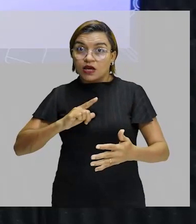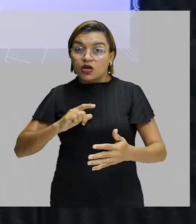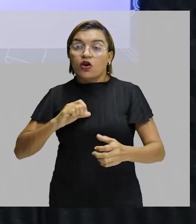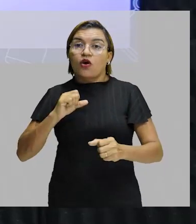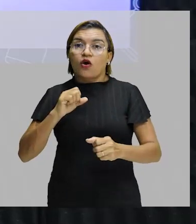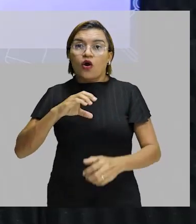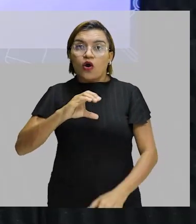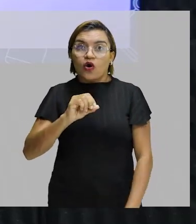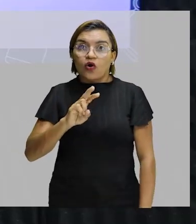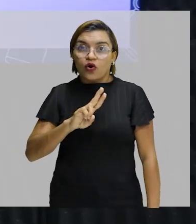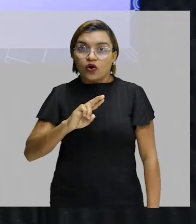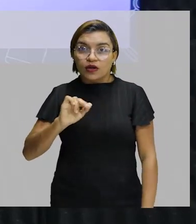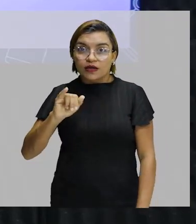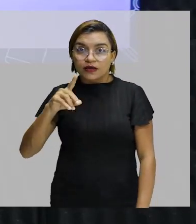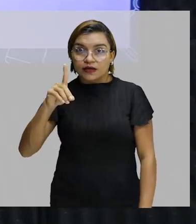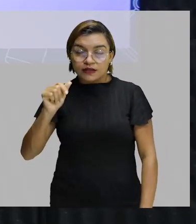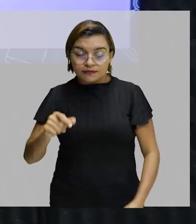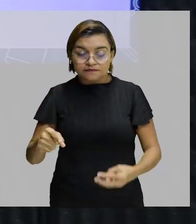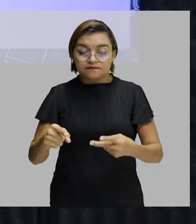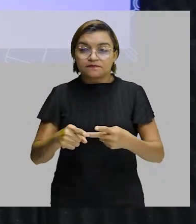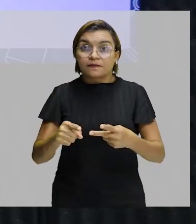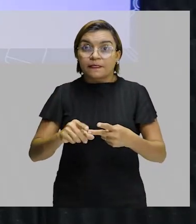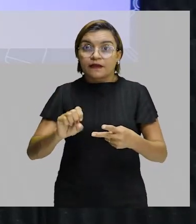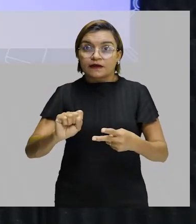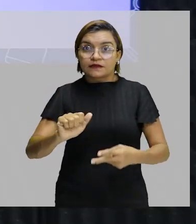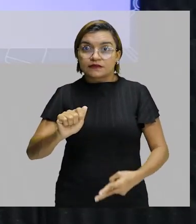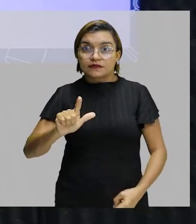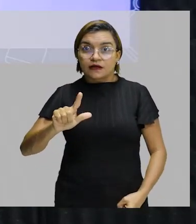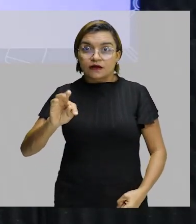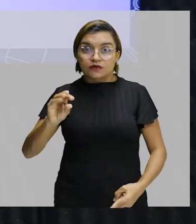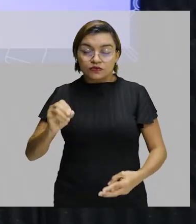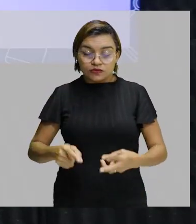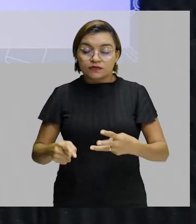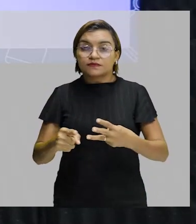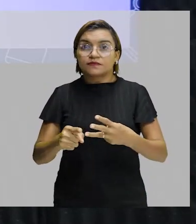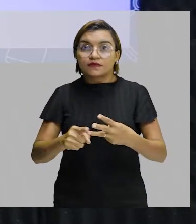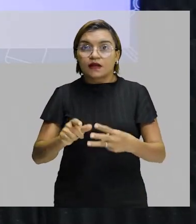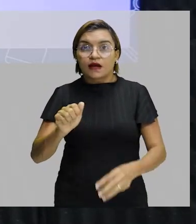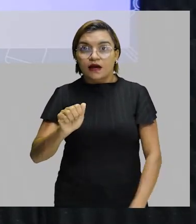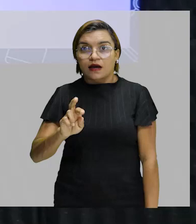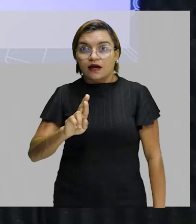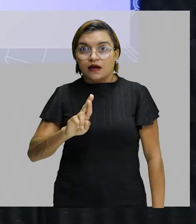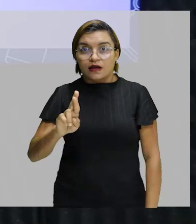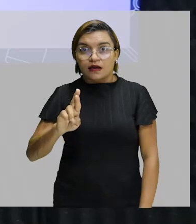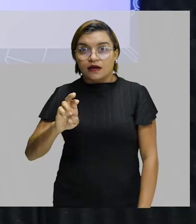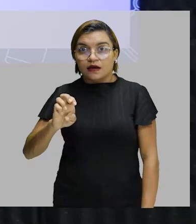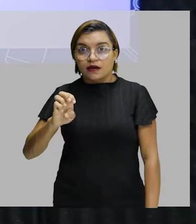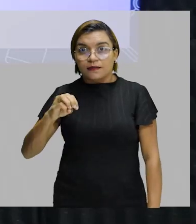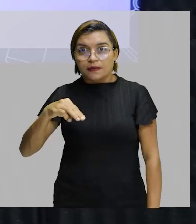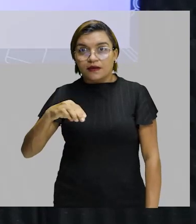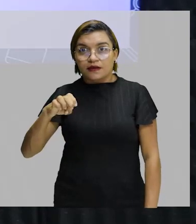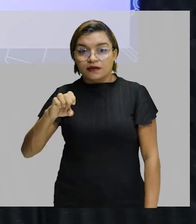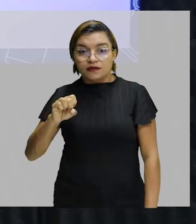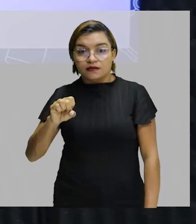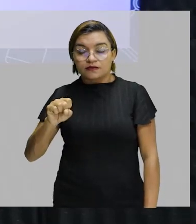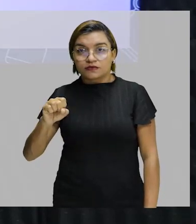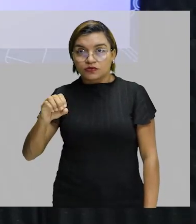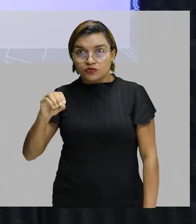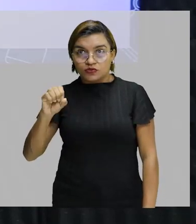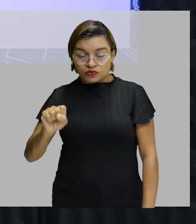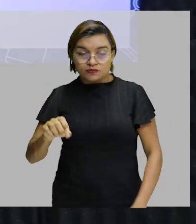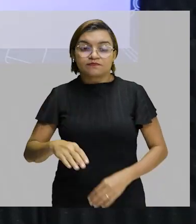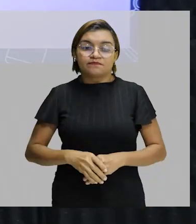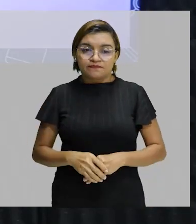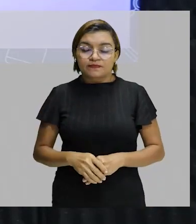algumas literaturas separam a corrida da marcha. Eu deixo a marcha ali mais ou menos próximo da